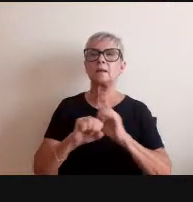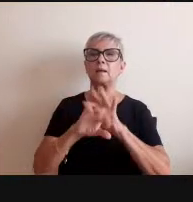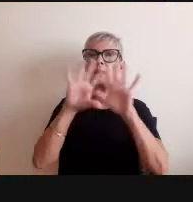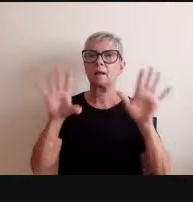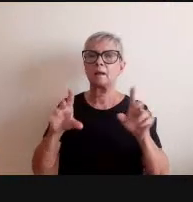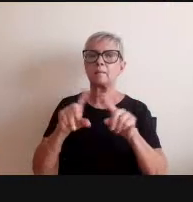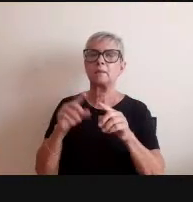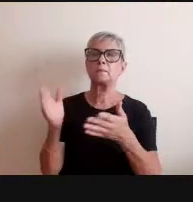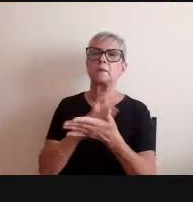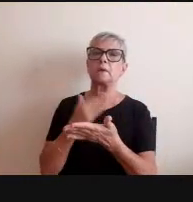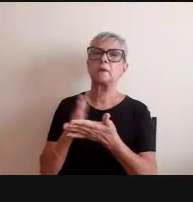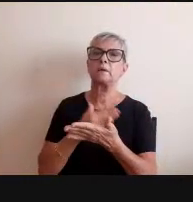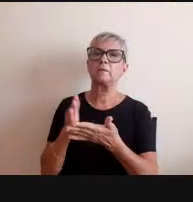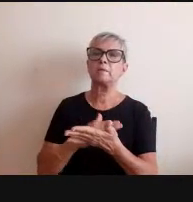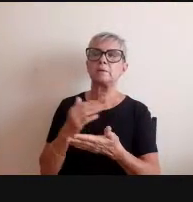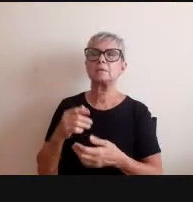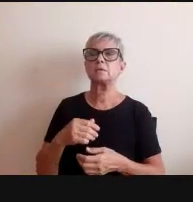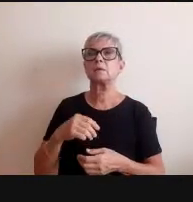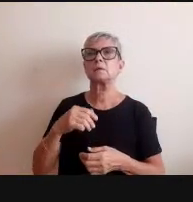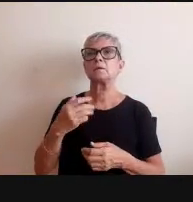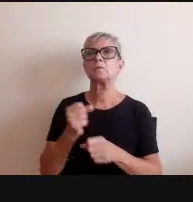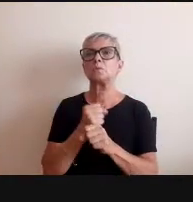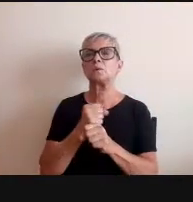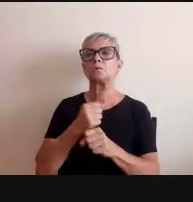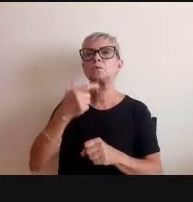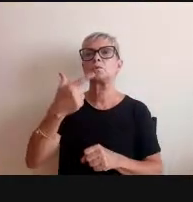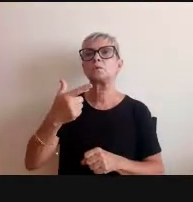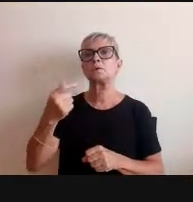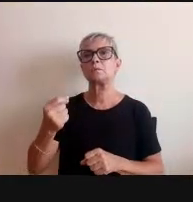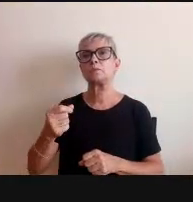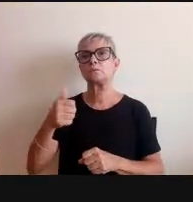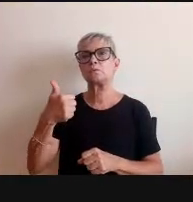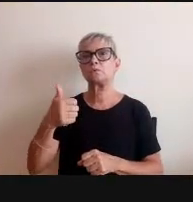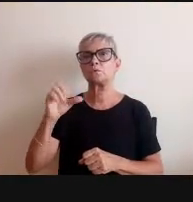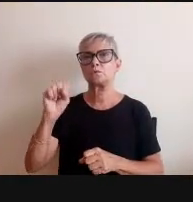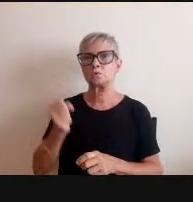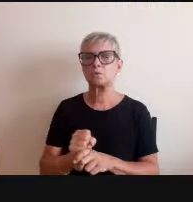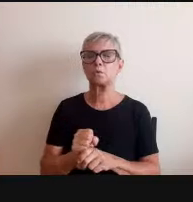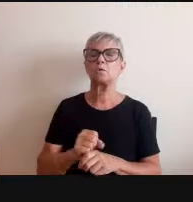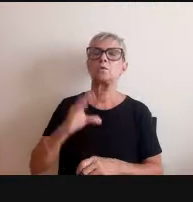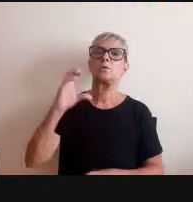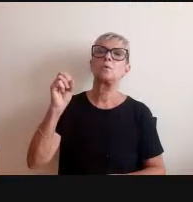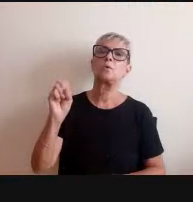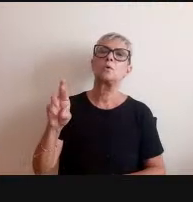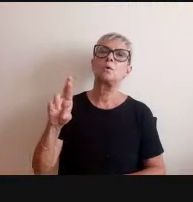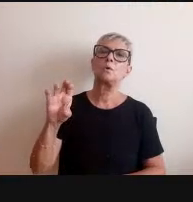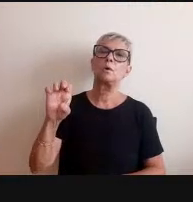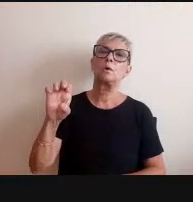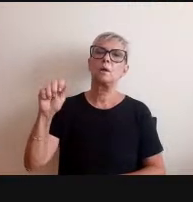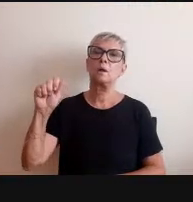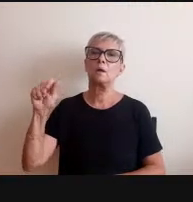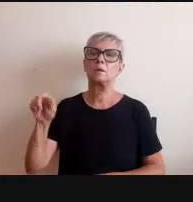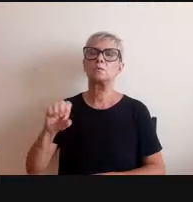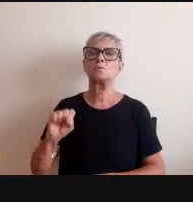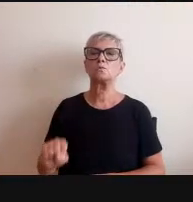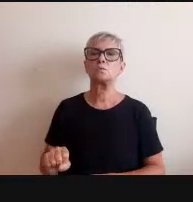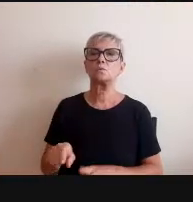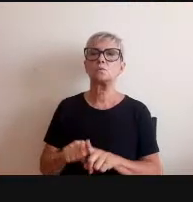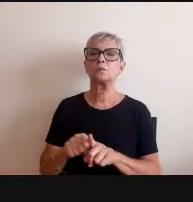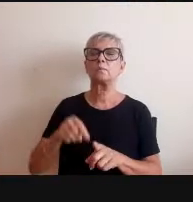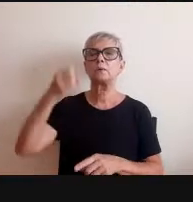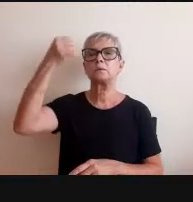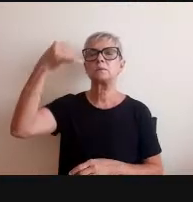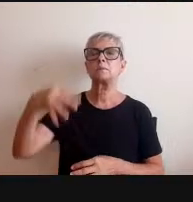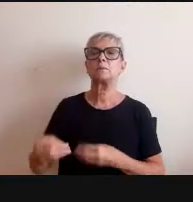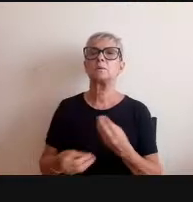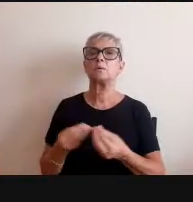2018 escrita na Coreia do Sul tem um artigo muito bom dizendo que foi através dessa